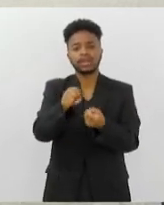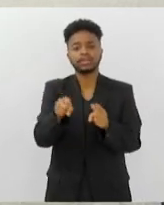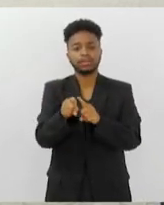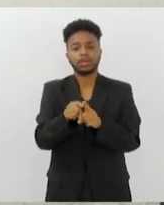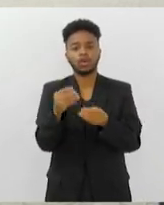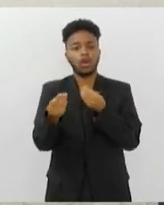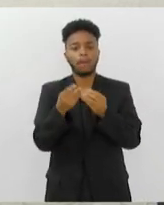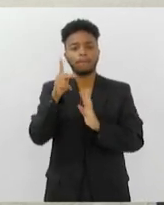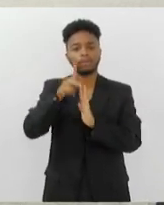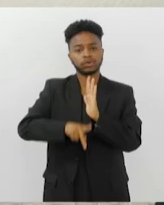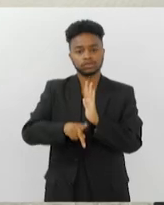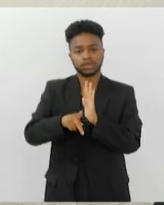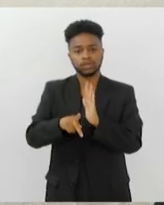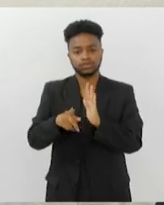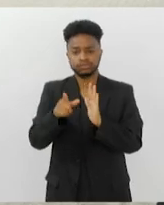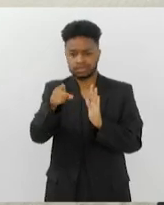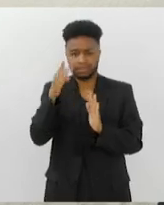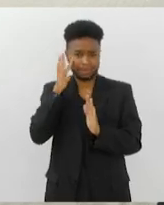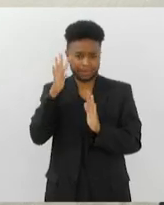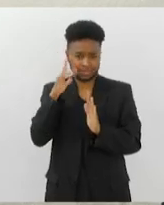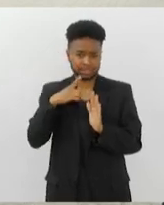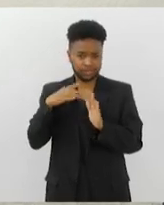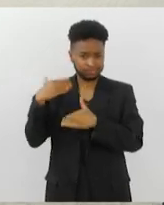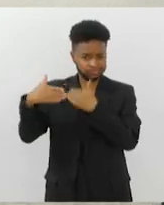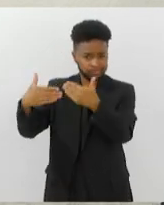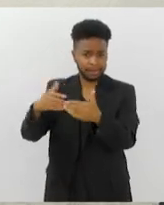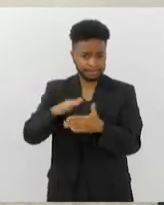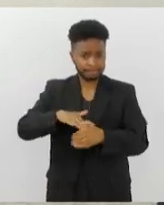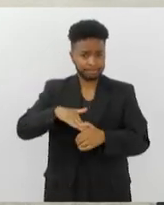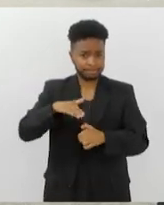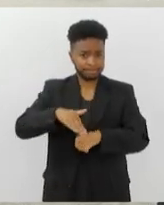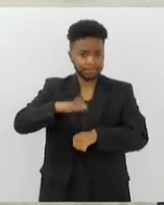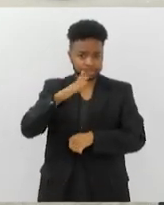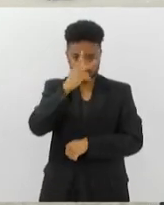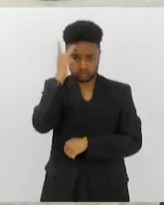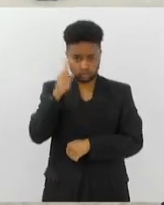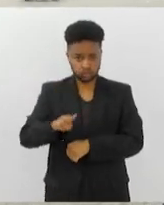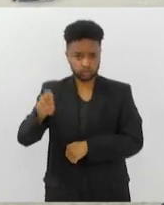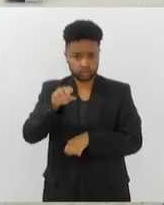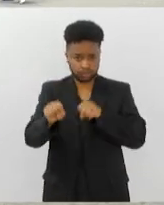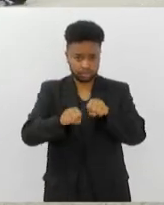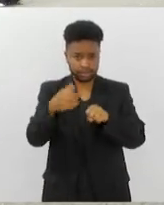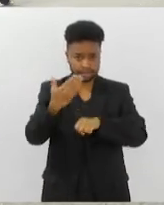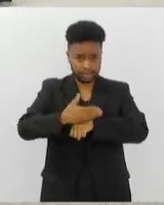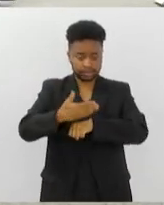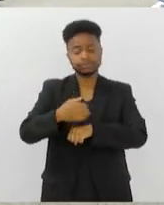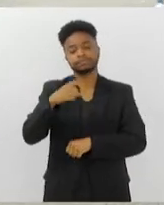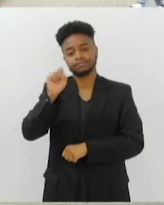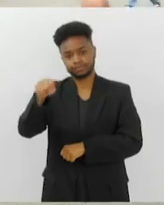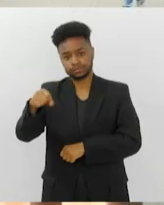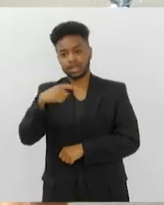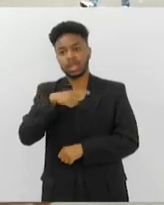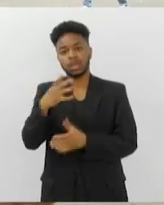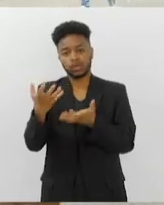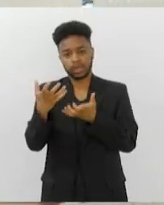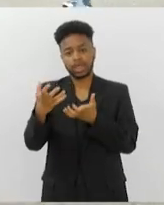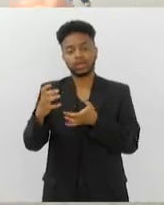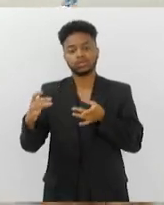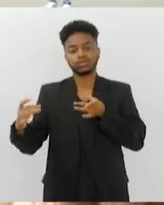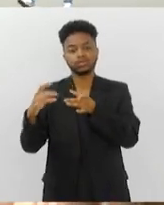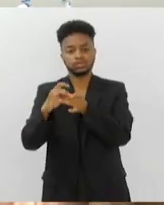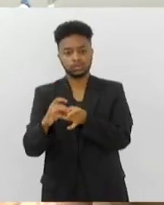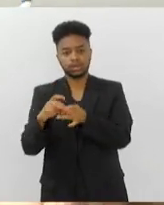sobre esse projeto? Prevê um crescimento desse projeto e mais pessoas utilizando bicicletas? Sim, olha, tem dois frentes. Eu quero mais ligação com